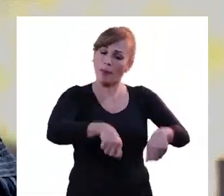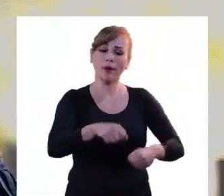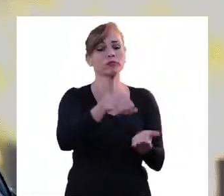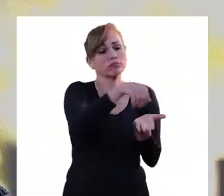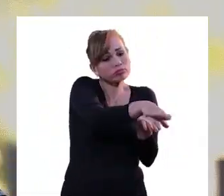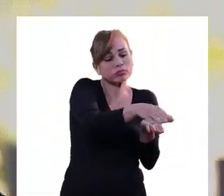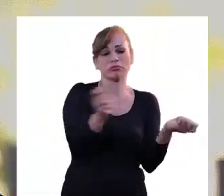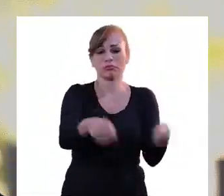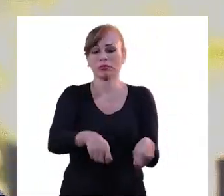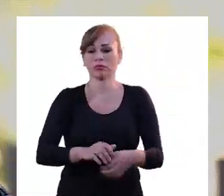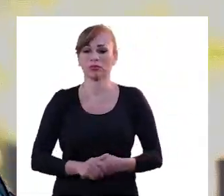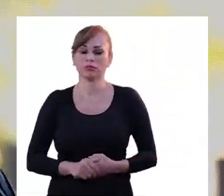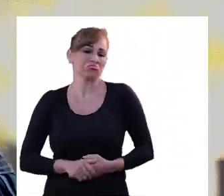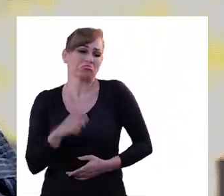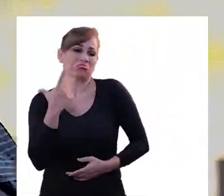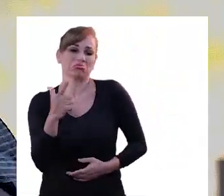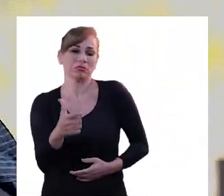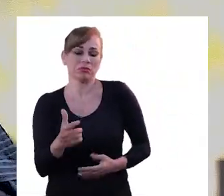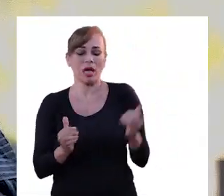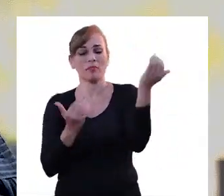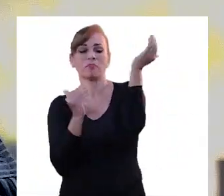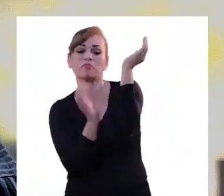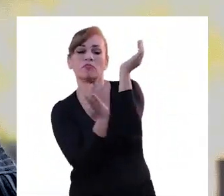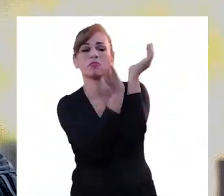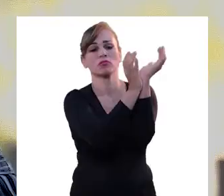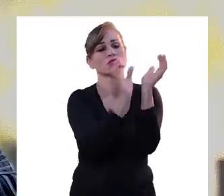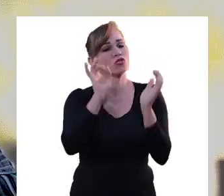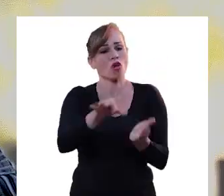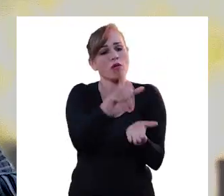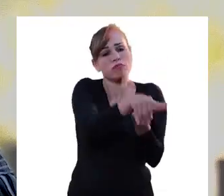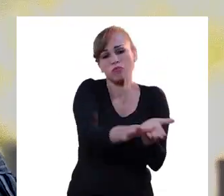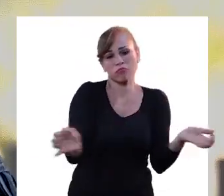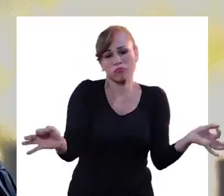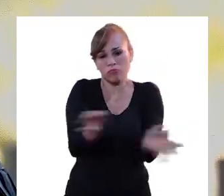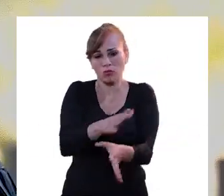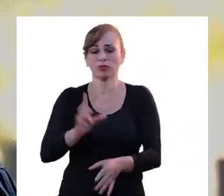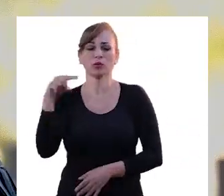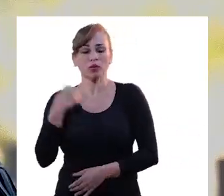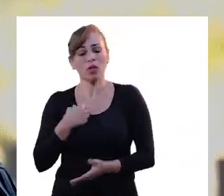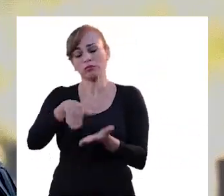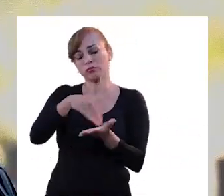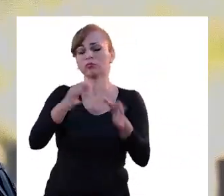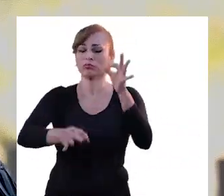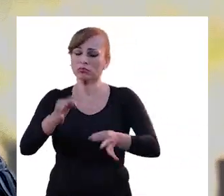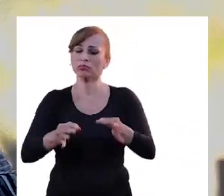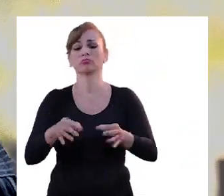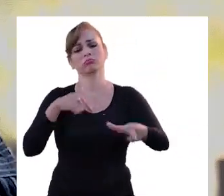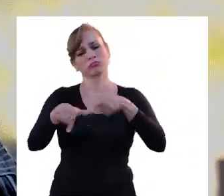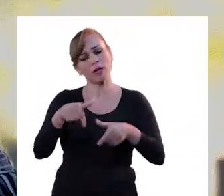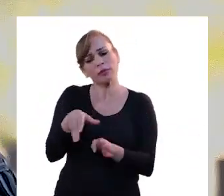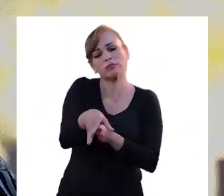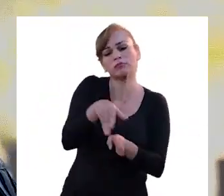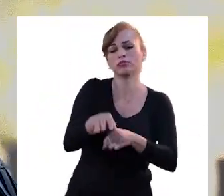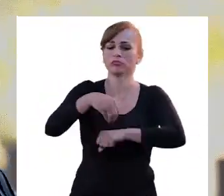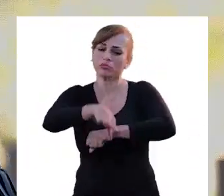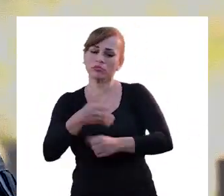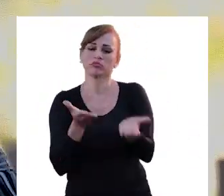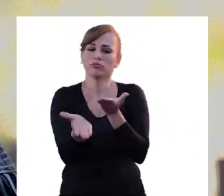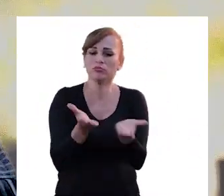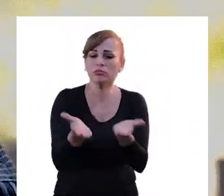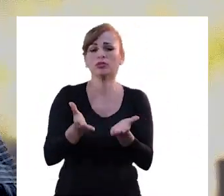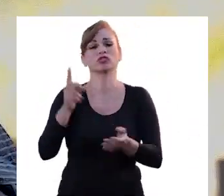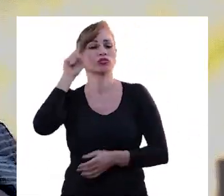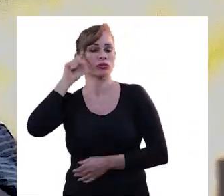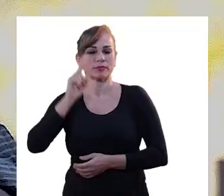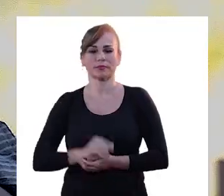com ele, você simplesmente vai chegar e dispensá-lo. Então, assim, não com nenhuma burocracia, simplesmente dispensar e pronto. E a